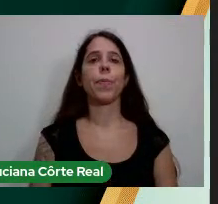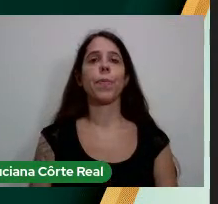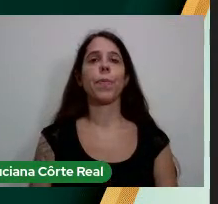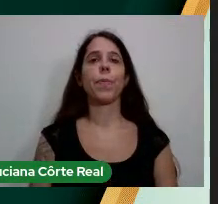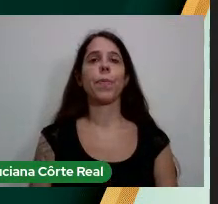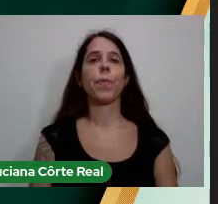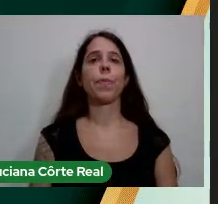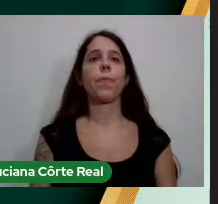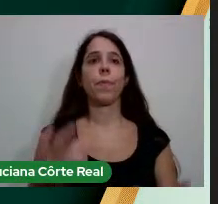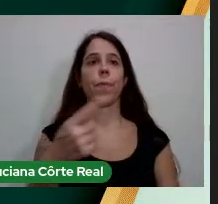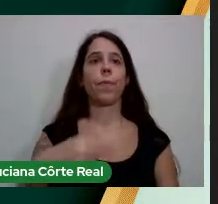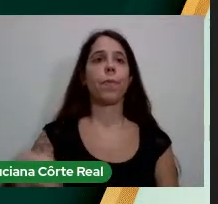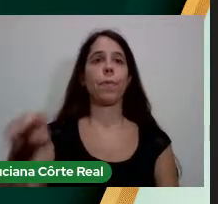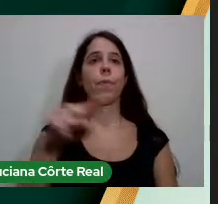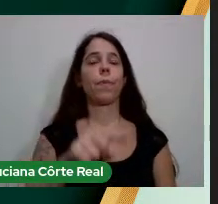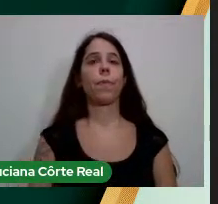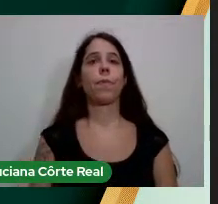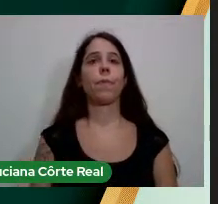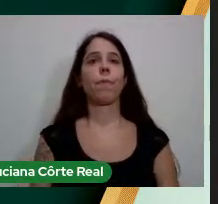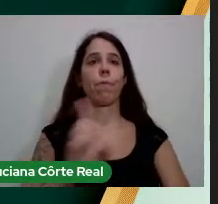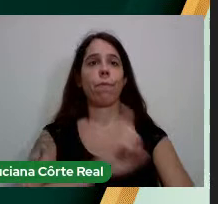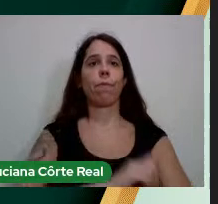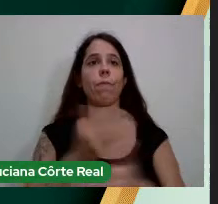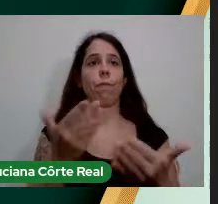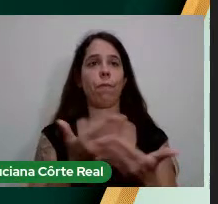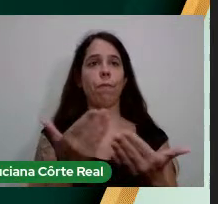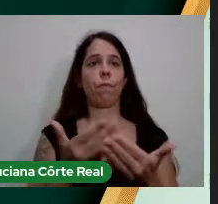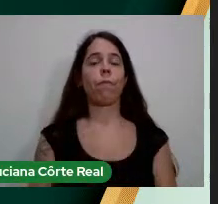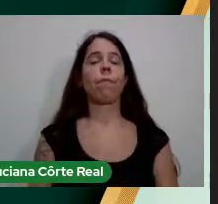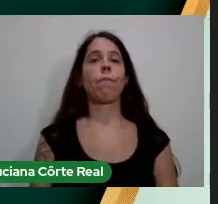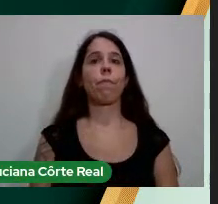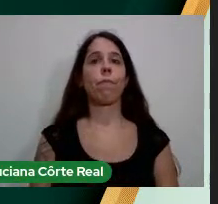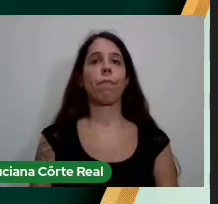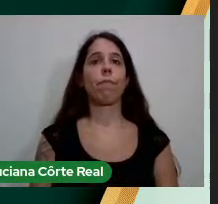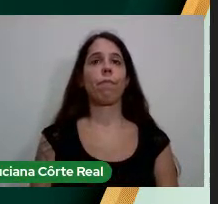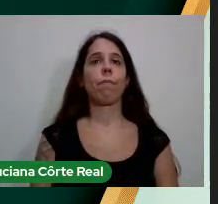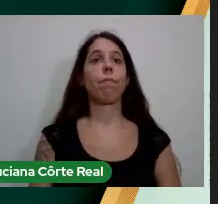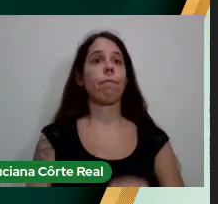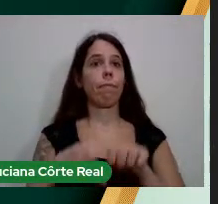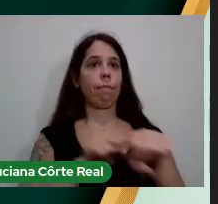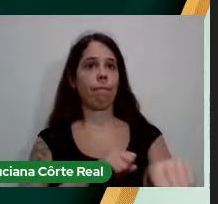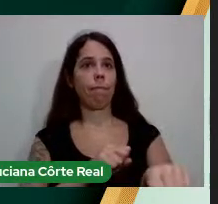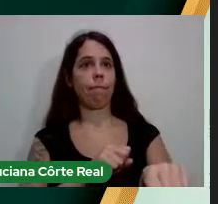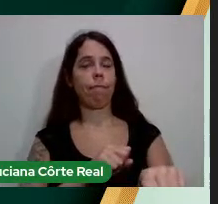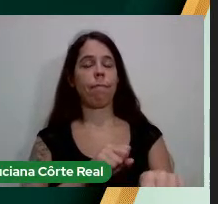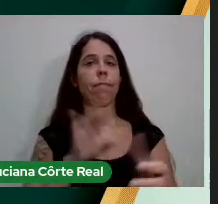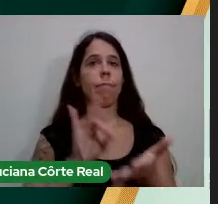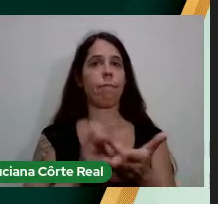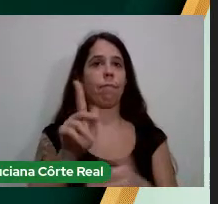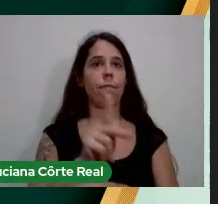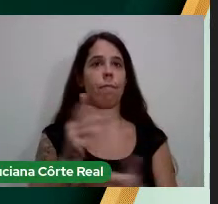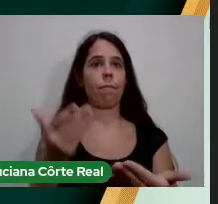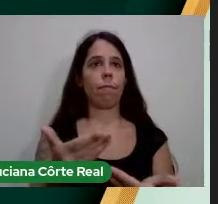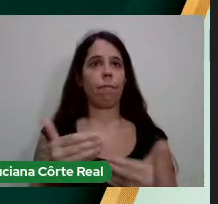Vocês No dia De hoje Com o grau Que vocês Tem hoje Como professores